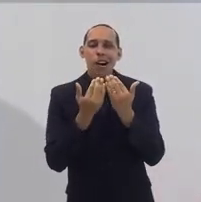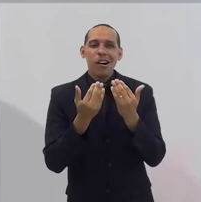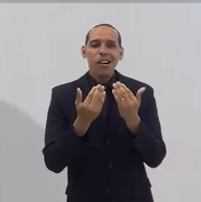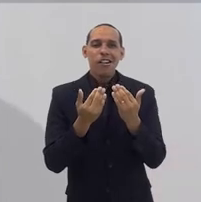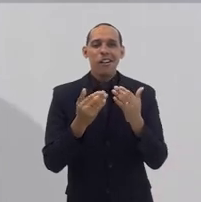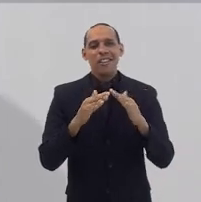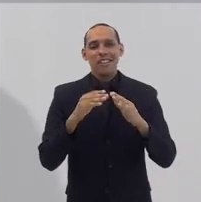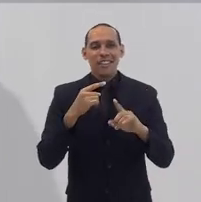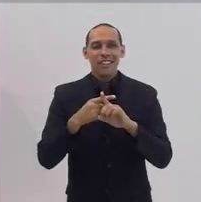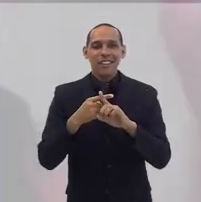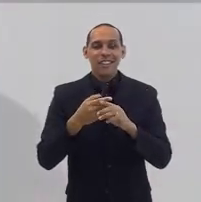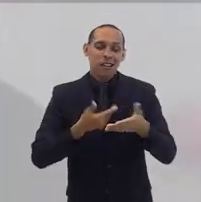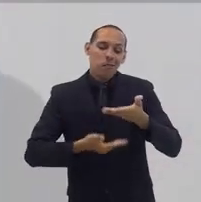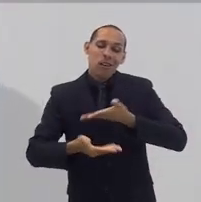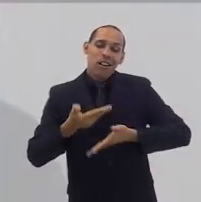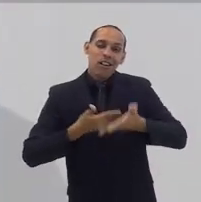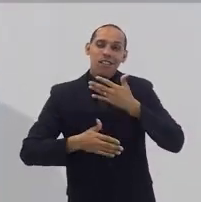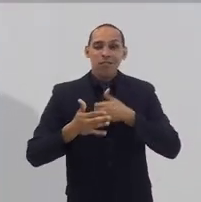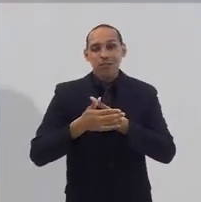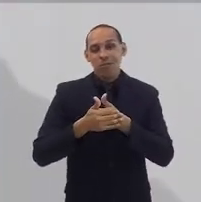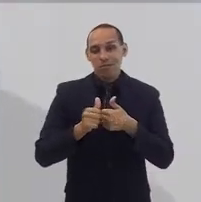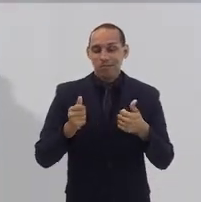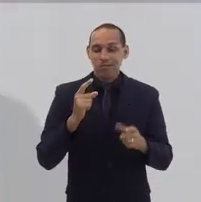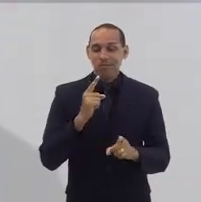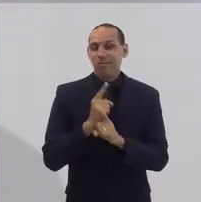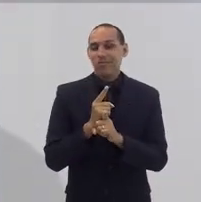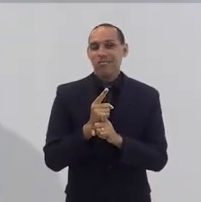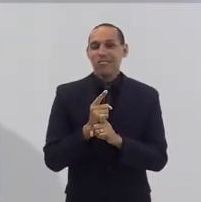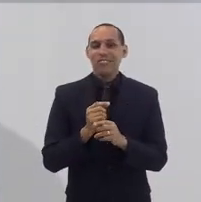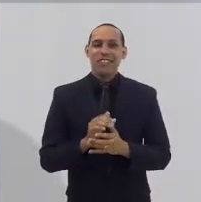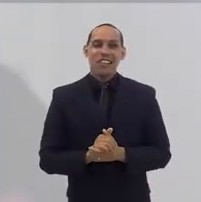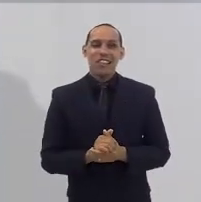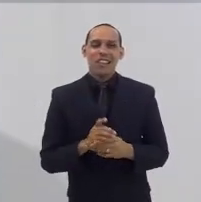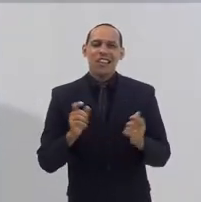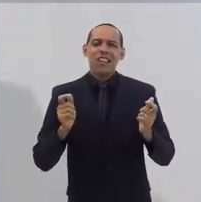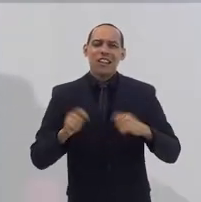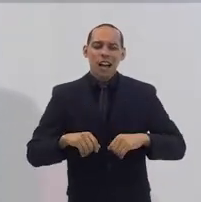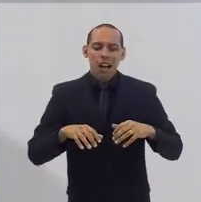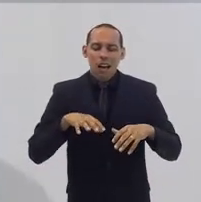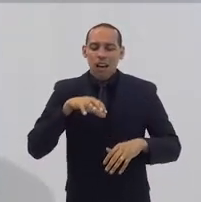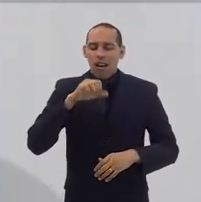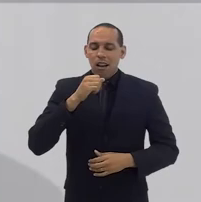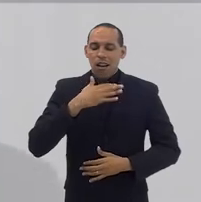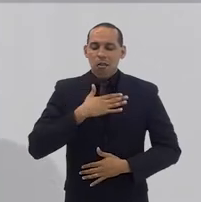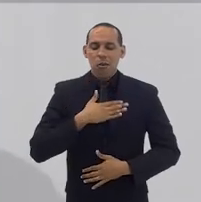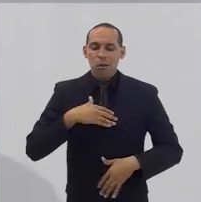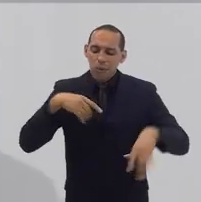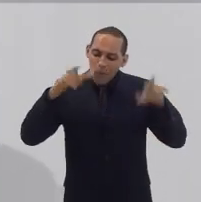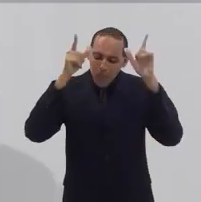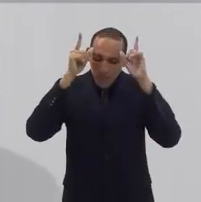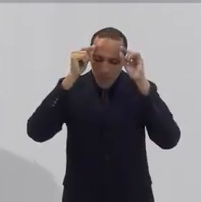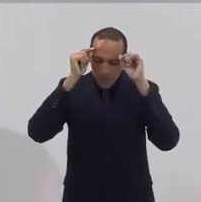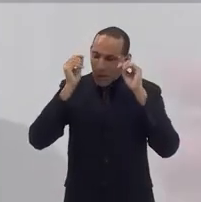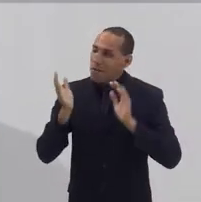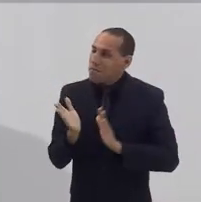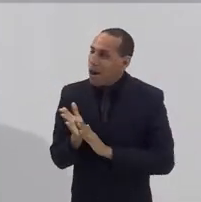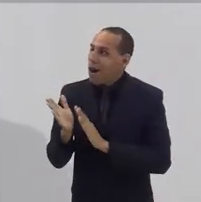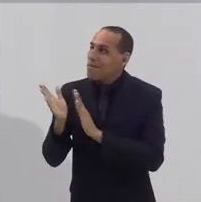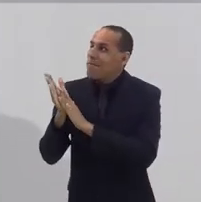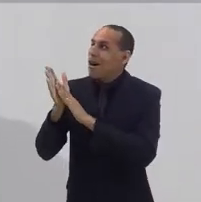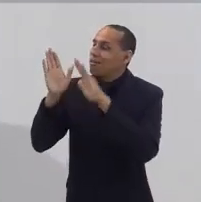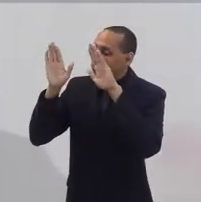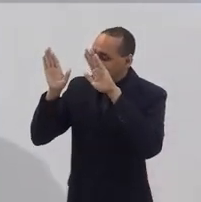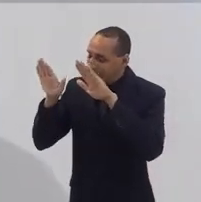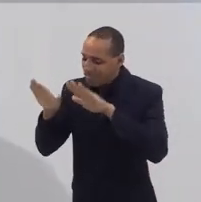comunidade de fé um espaço de troca, de acolhimento, de poder respirar e louvar